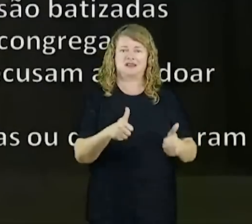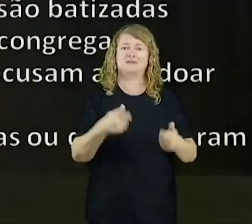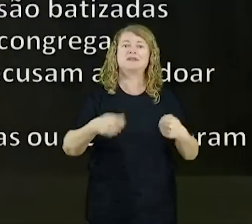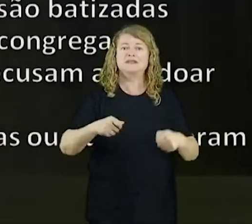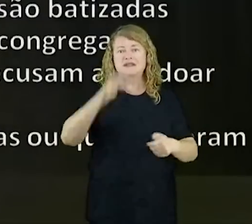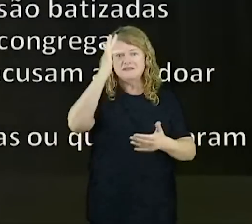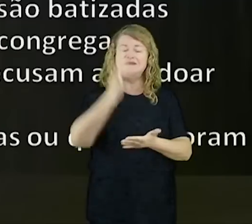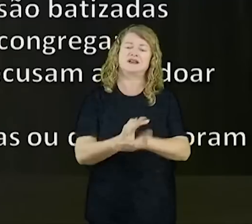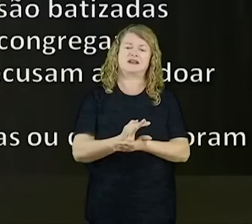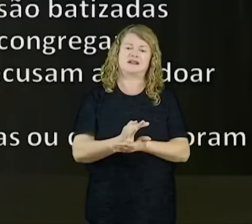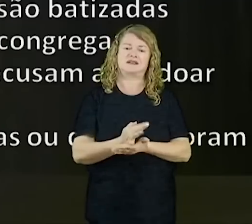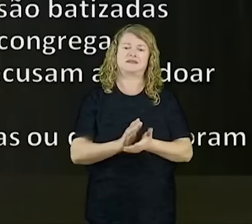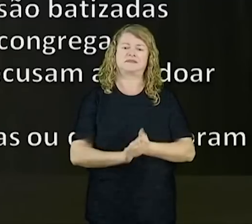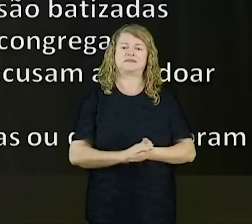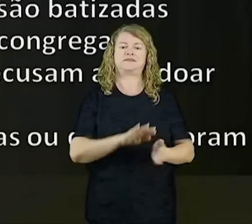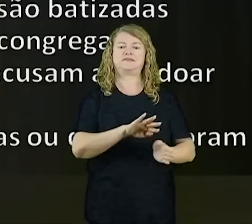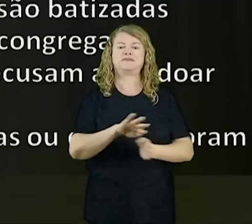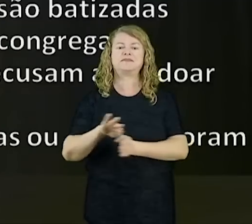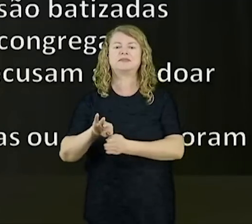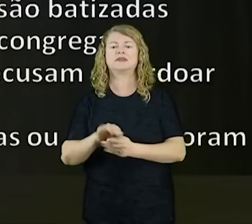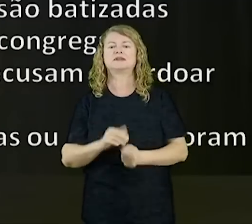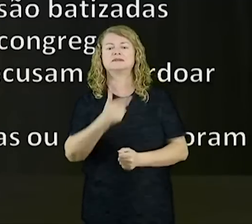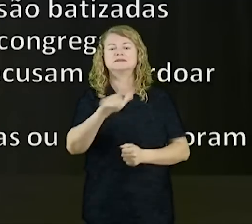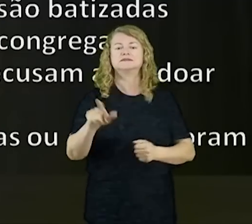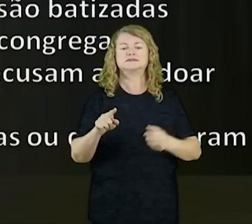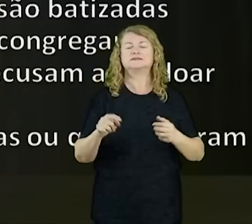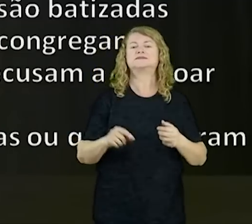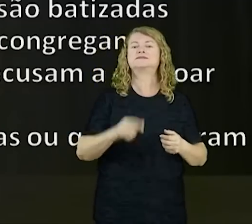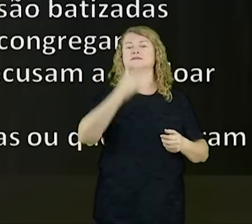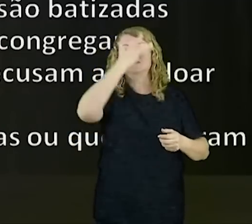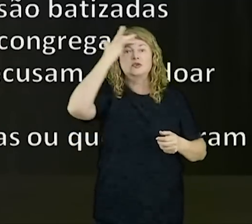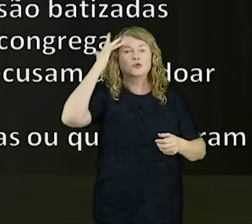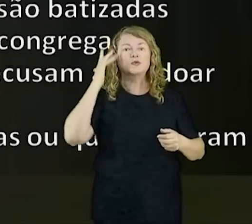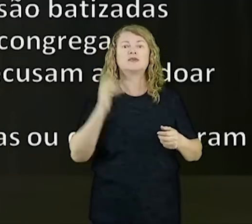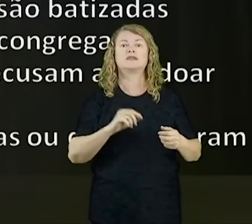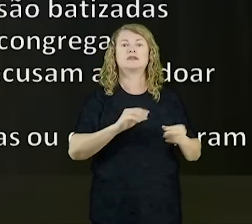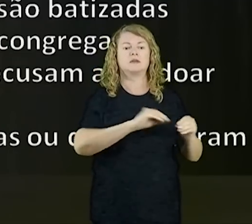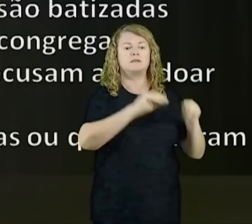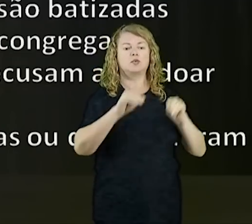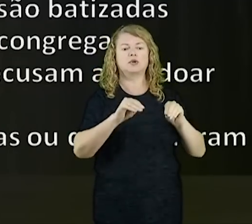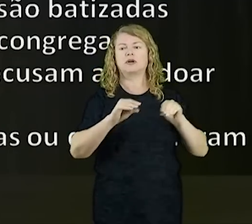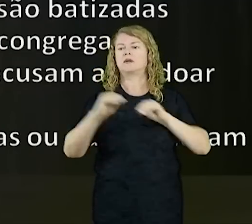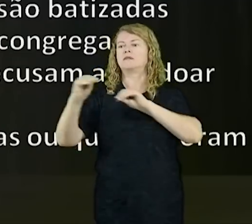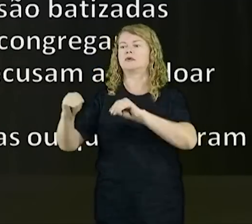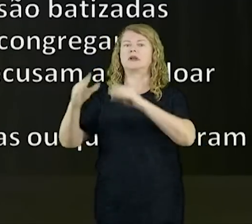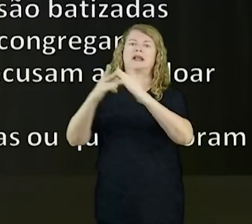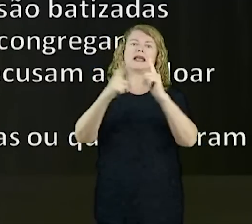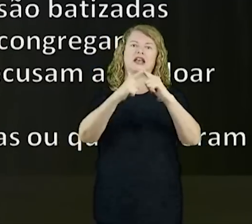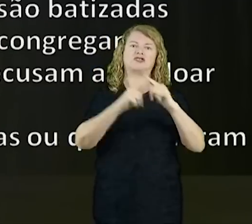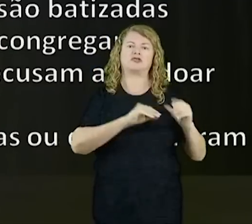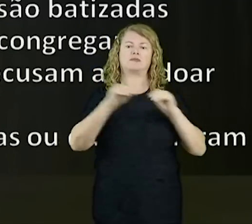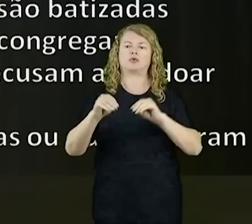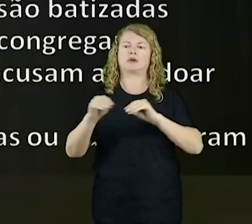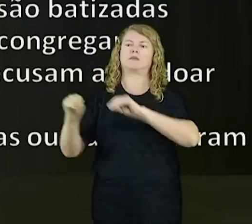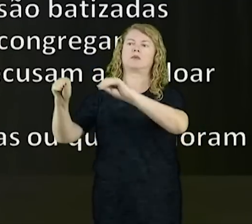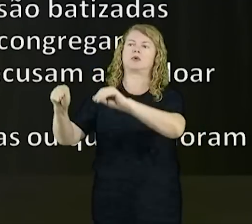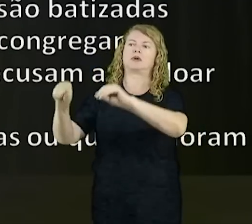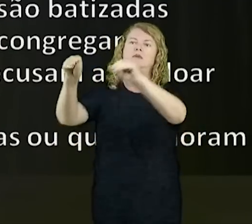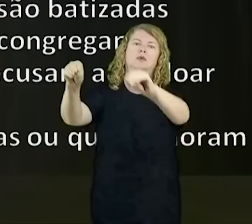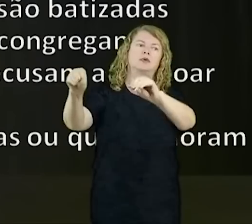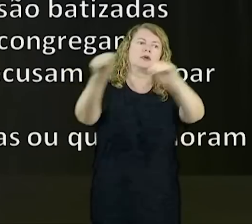não congregam, pulam de igreja em igreja, pessoas que se recusam a perdoar do coração, e pessoas